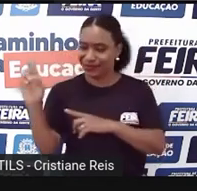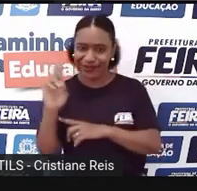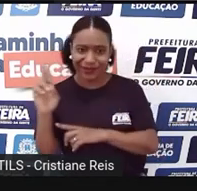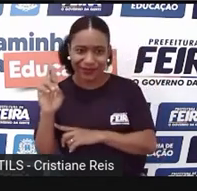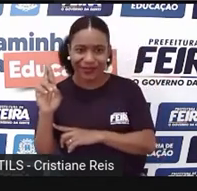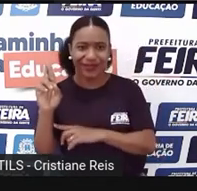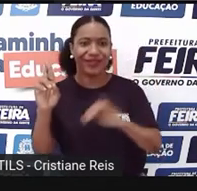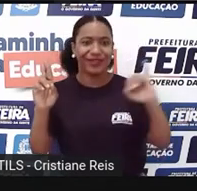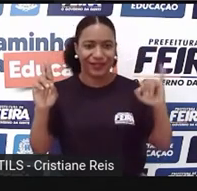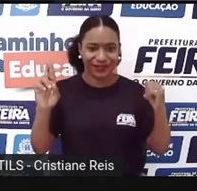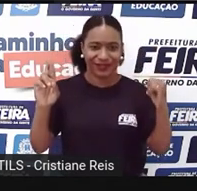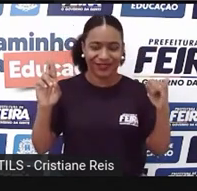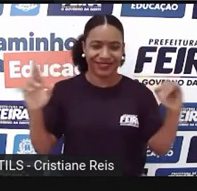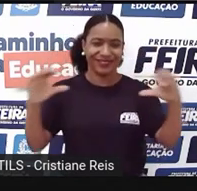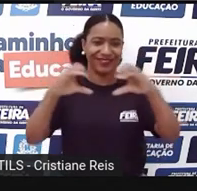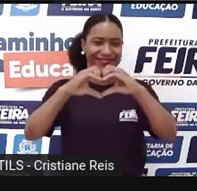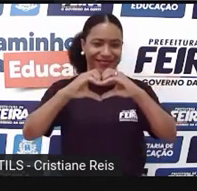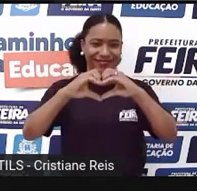e Juliet.